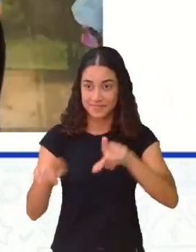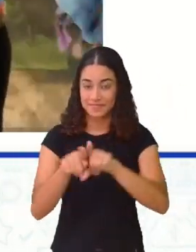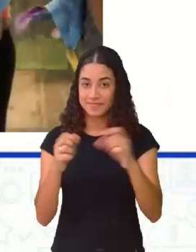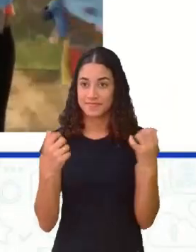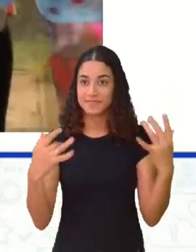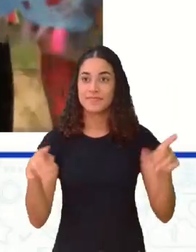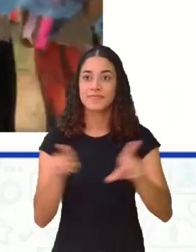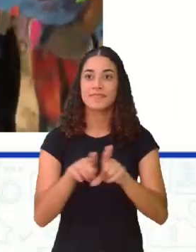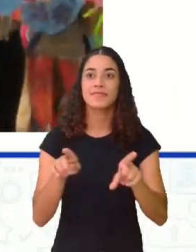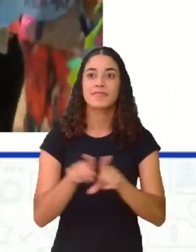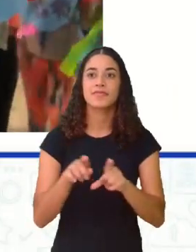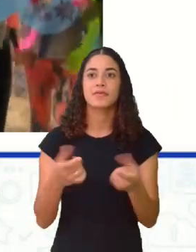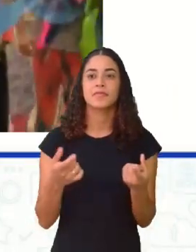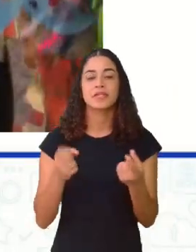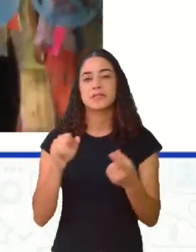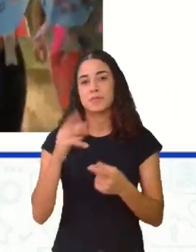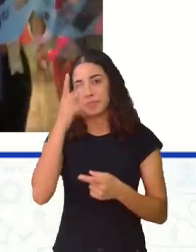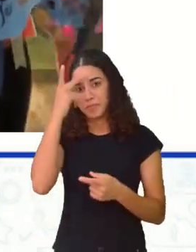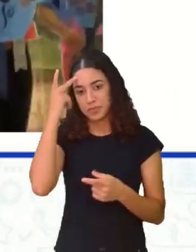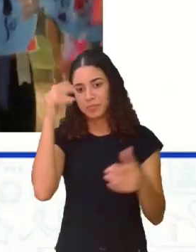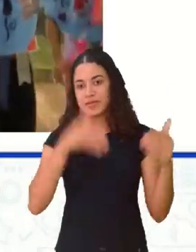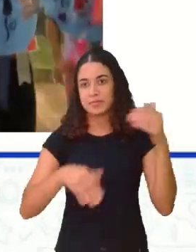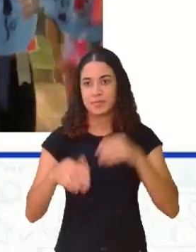e a quem mais for do agrado.